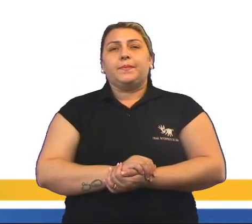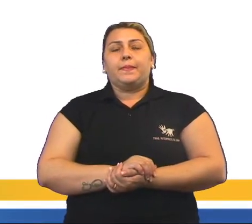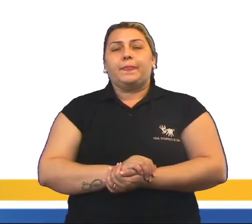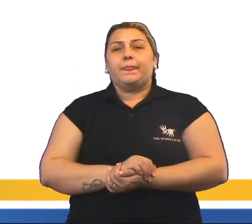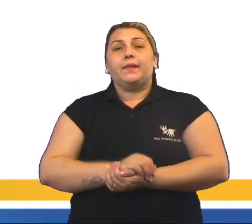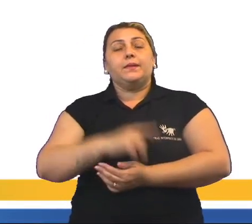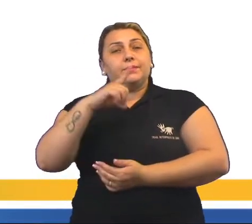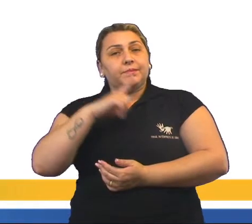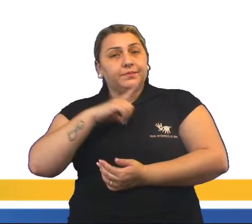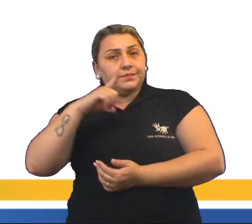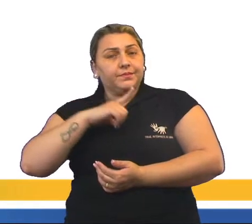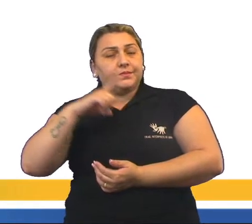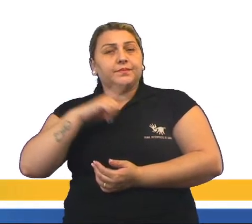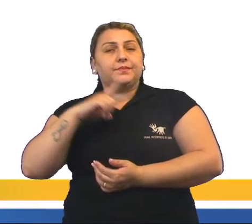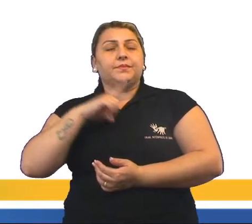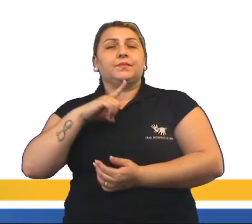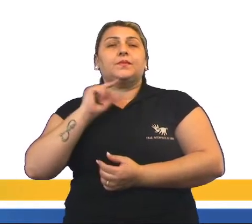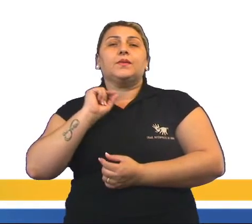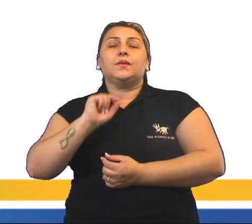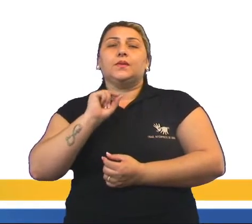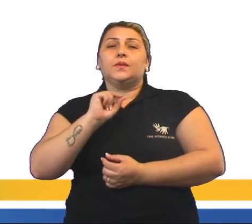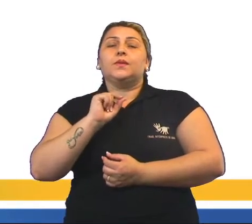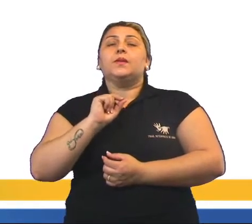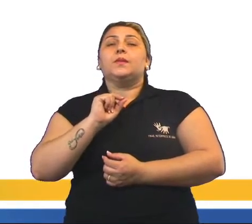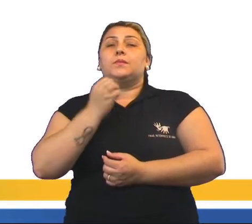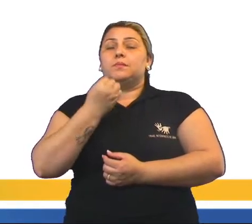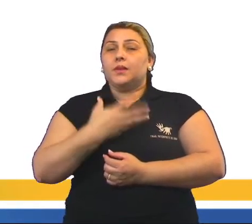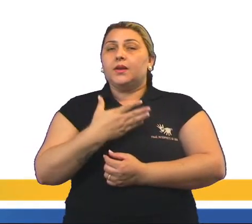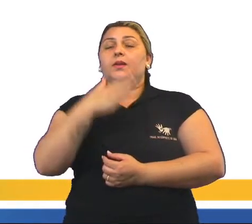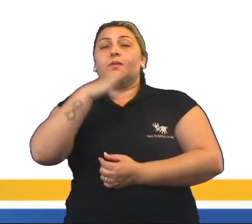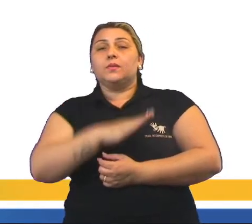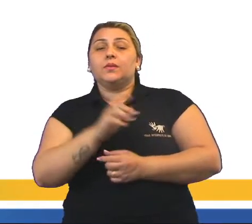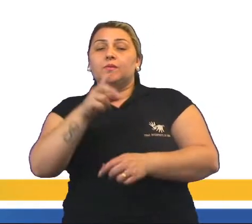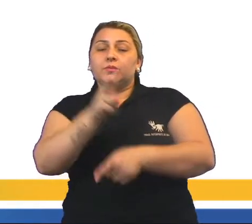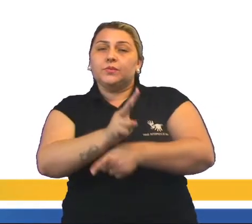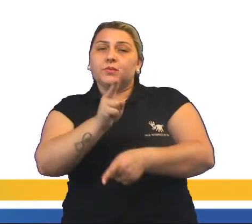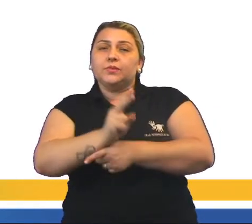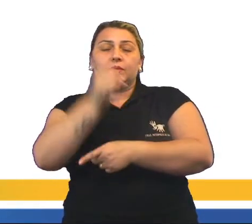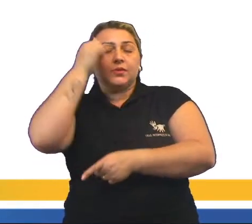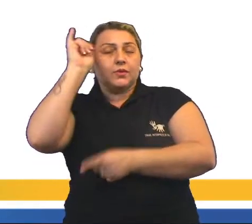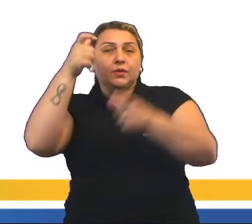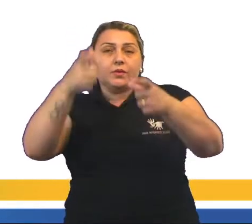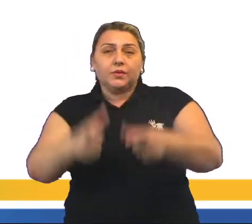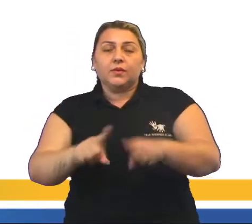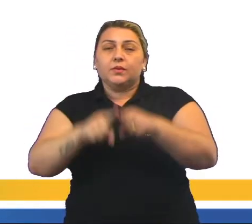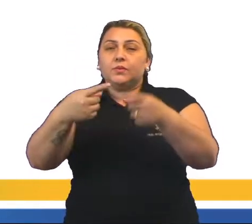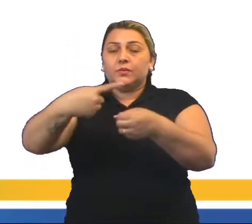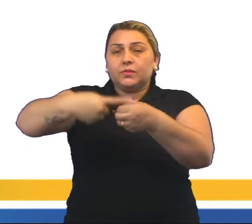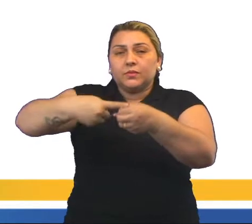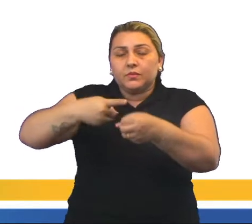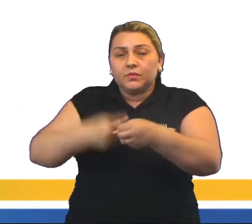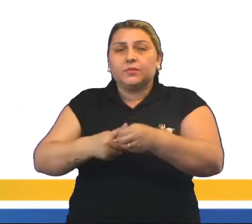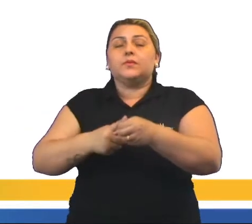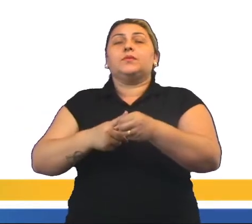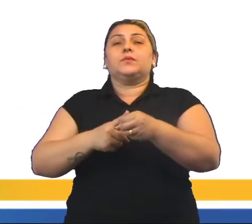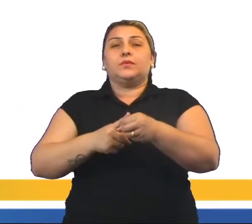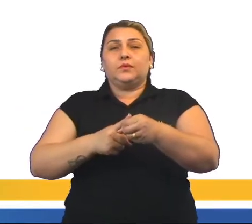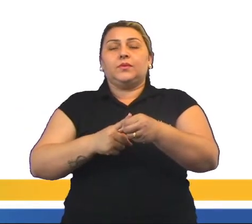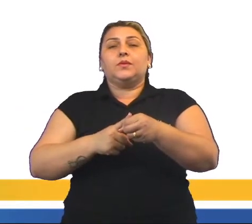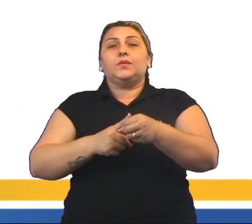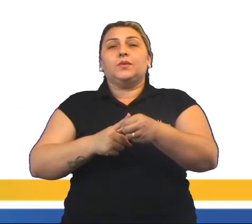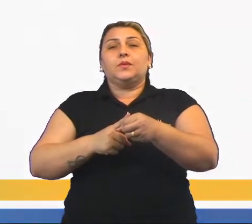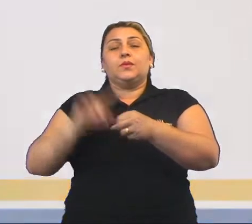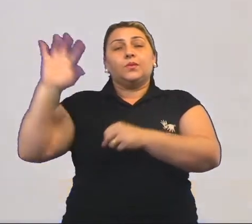Havia muitas vantagens e desvantagens de criar o gado naquele local, mas no interior, que eram decorrentes do clima